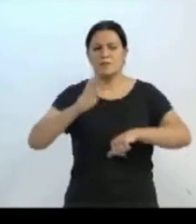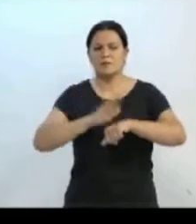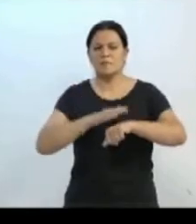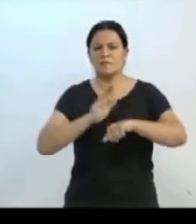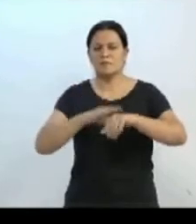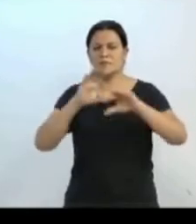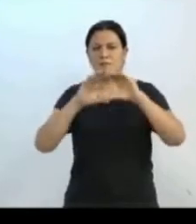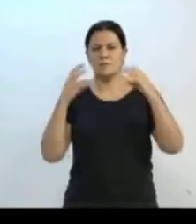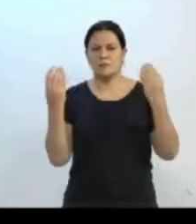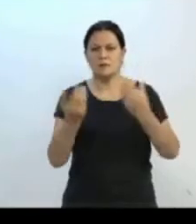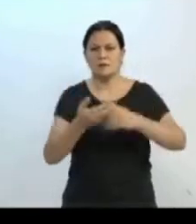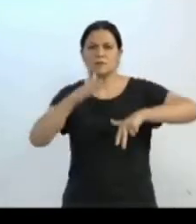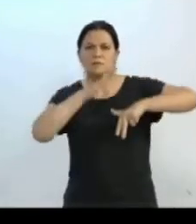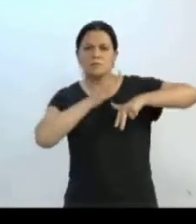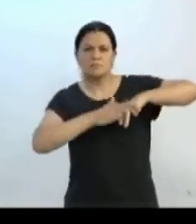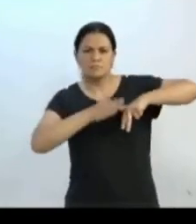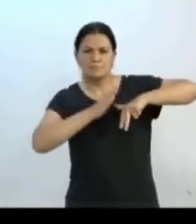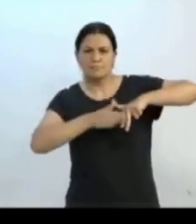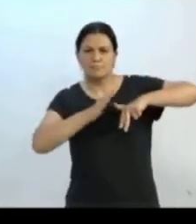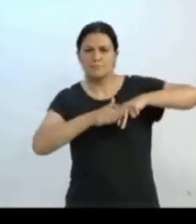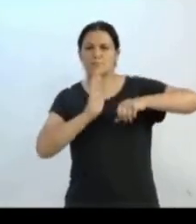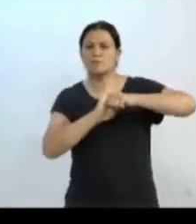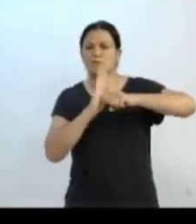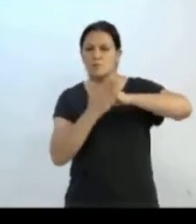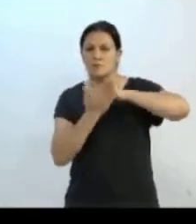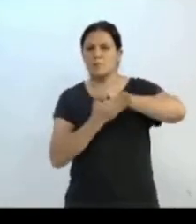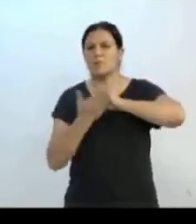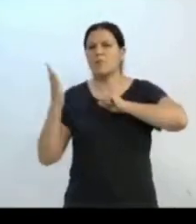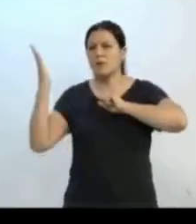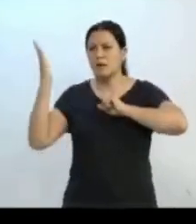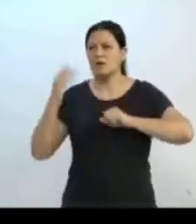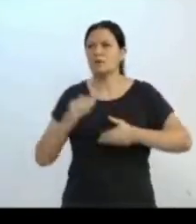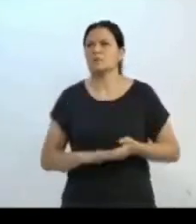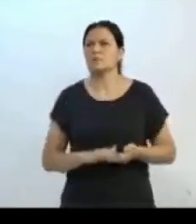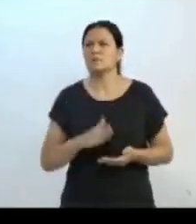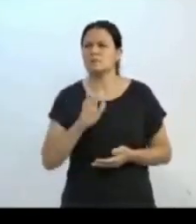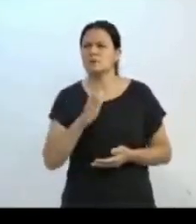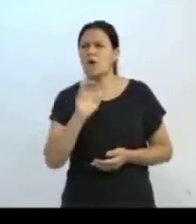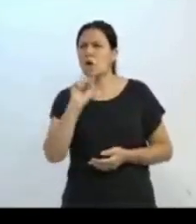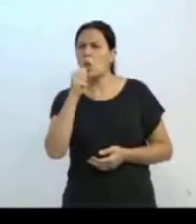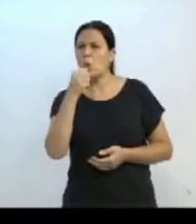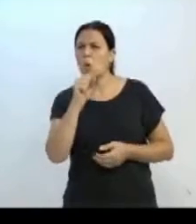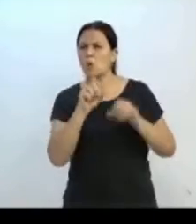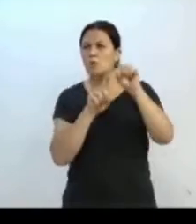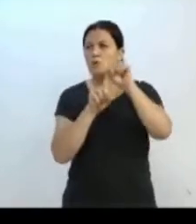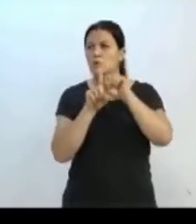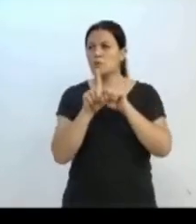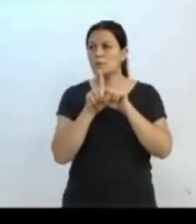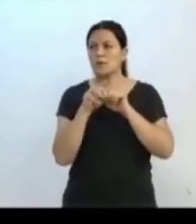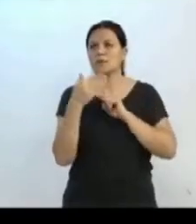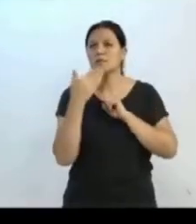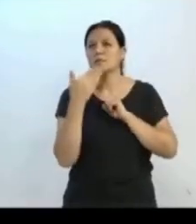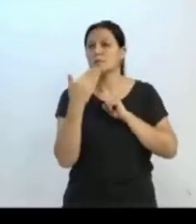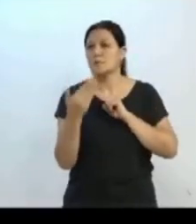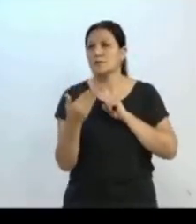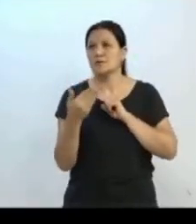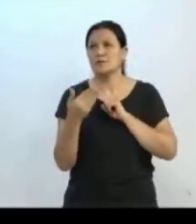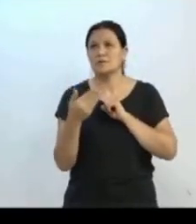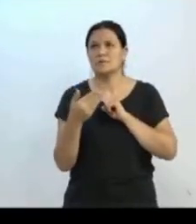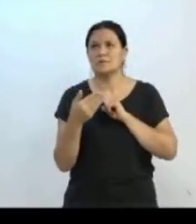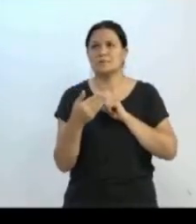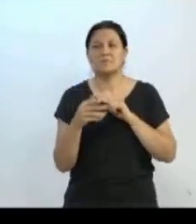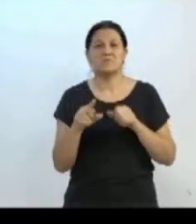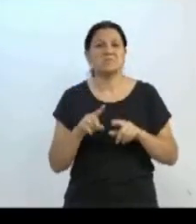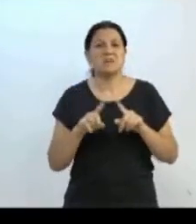aí já fazem mais ou menos uns oito meses que eu solicitei e eu nunca esperei que isso